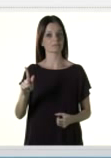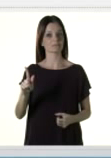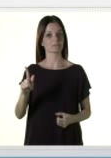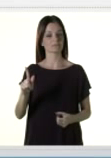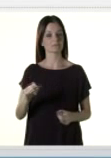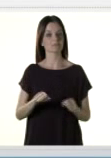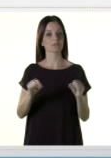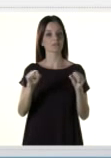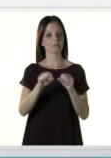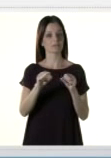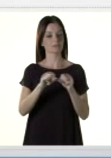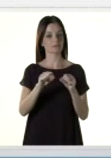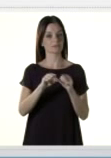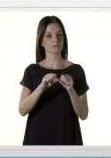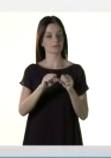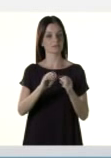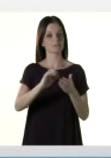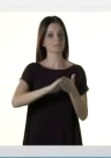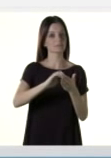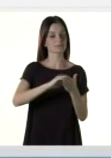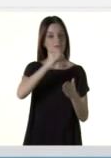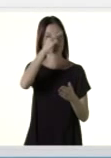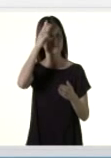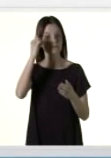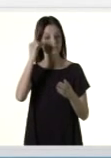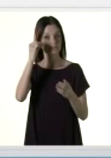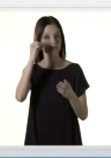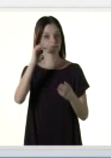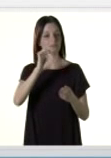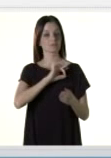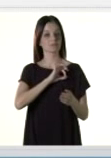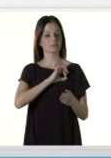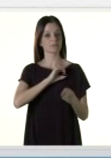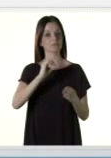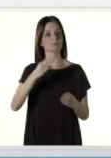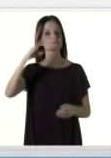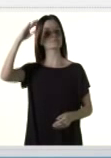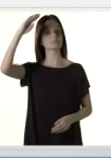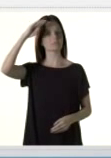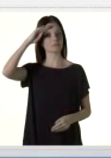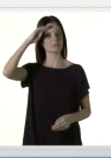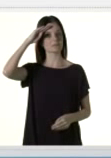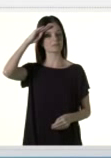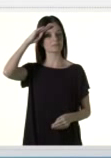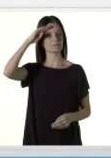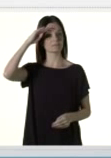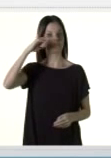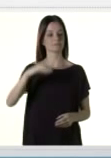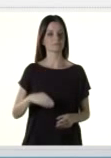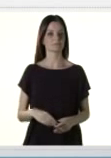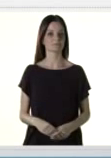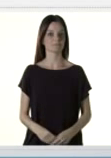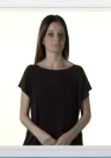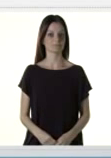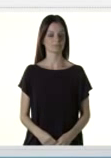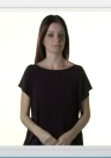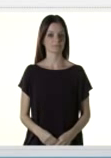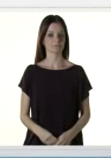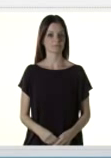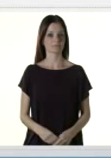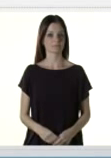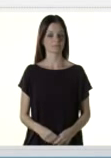Pública, pelas Forças Armadas, pela Polícia Militar, pela Polícia Federal. Identidade expedida pelo